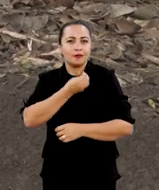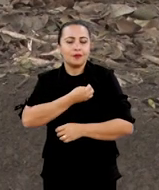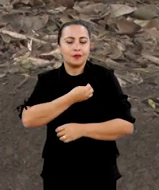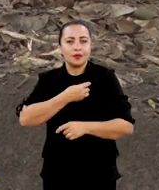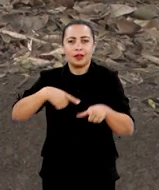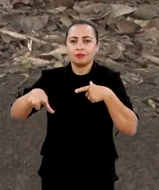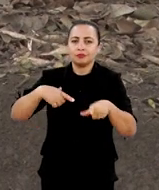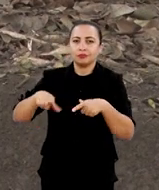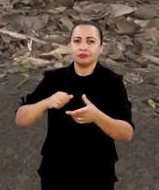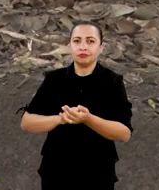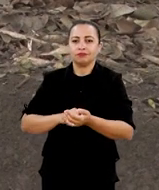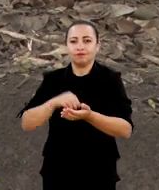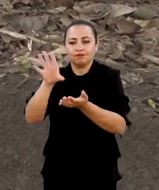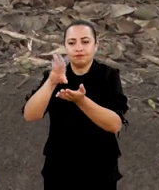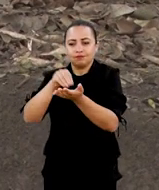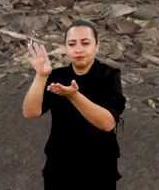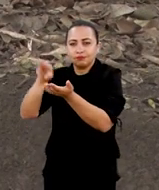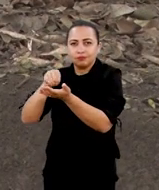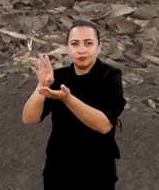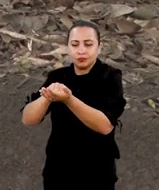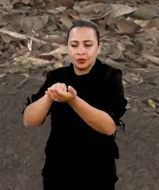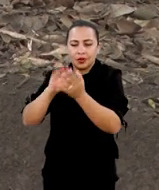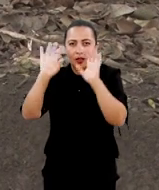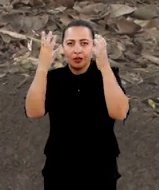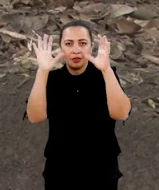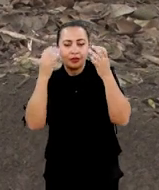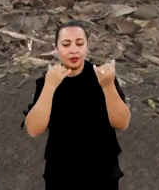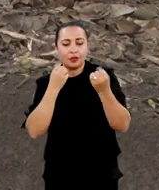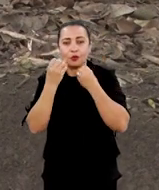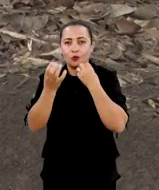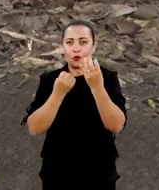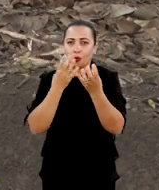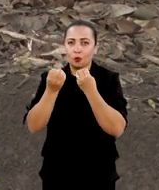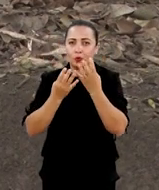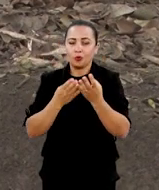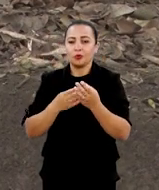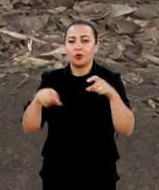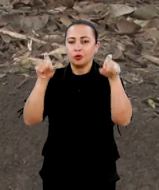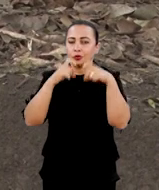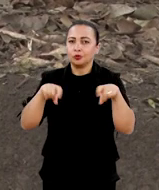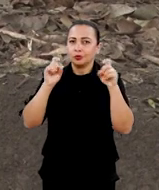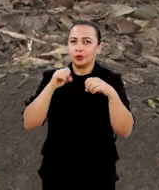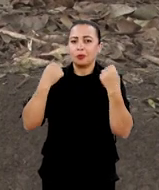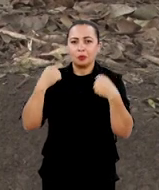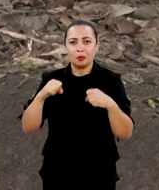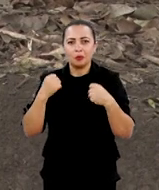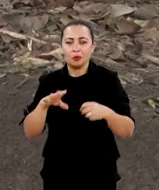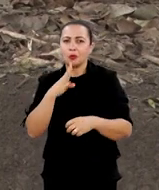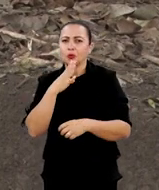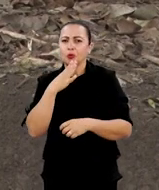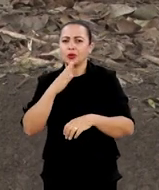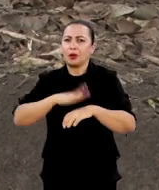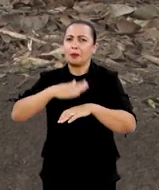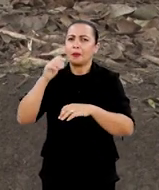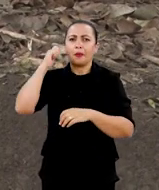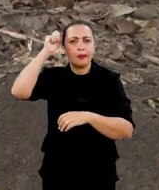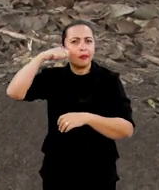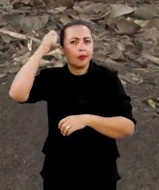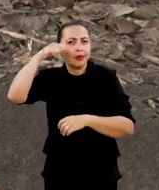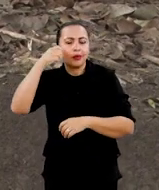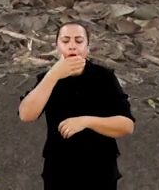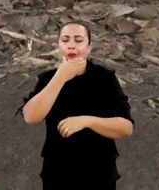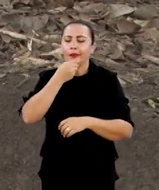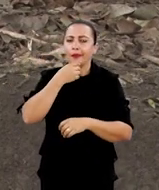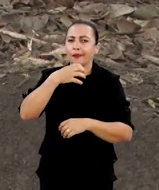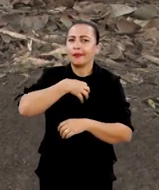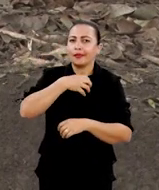Obra. Através da coleta, catalogação e análise de informações em fontes digitais, É possível conhecer mais